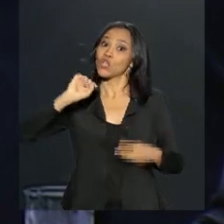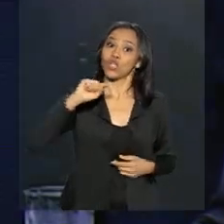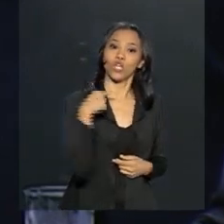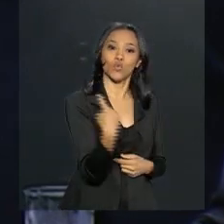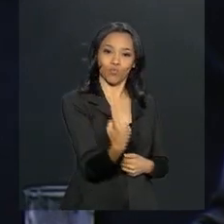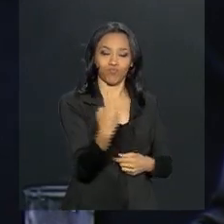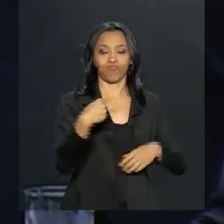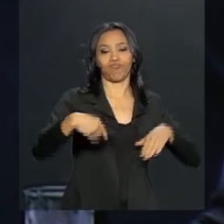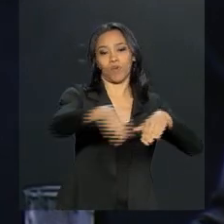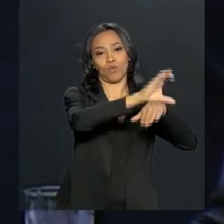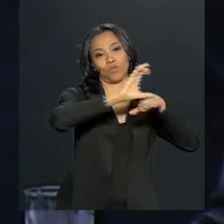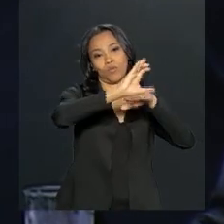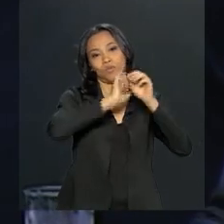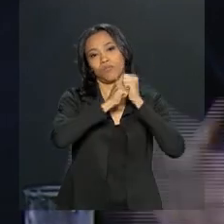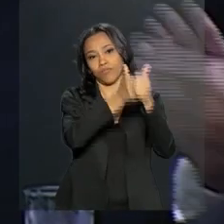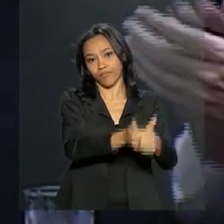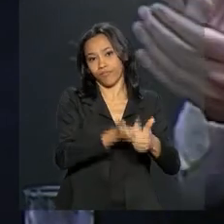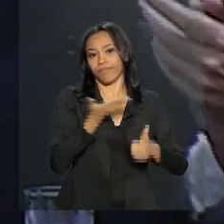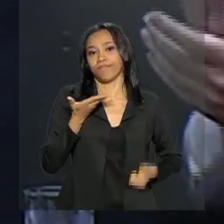é o da nossa Constituição.